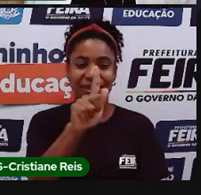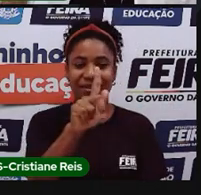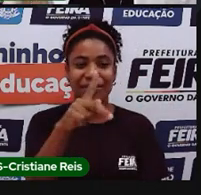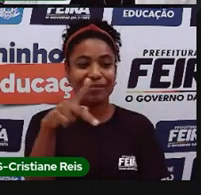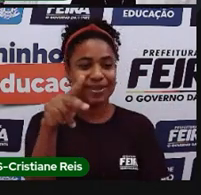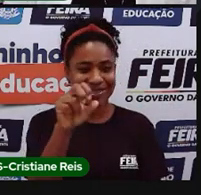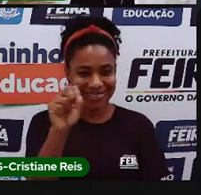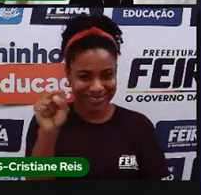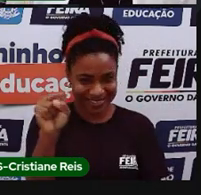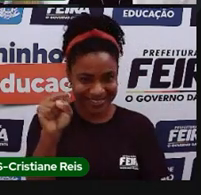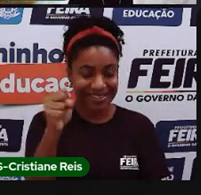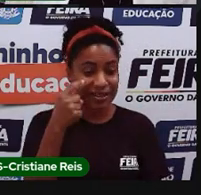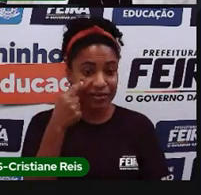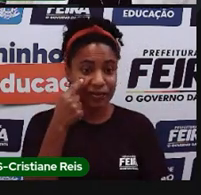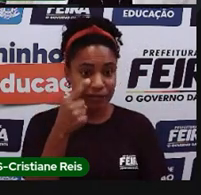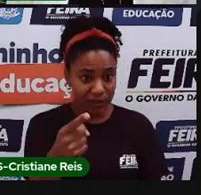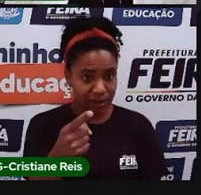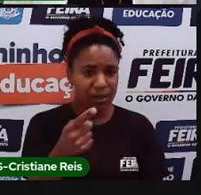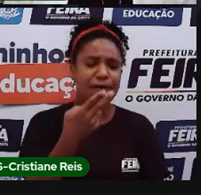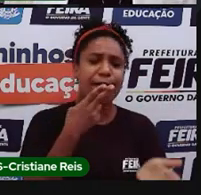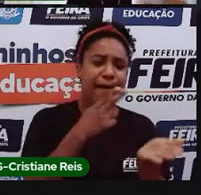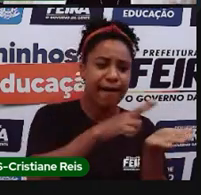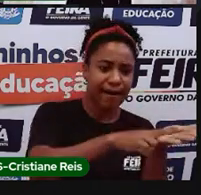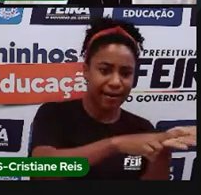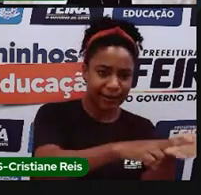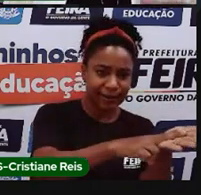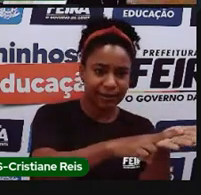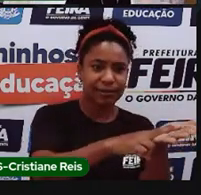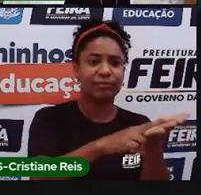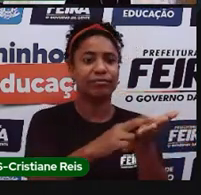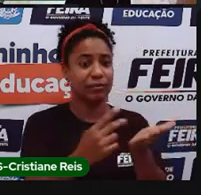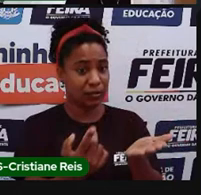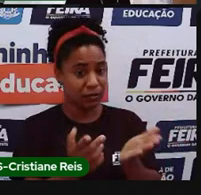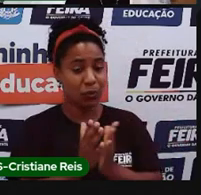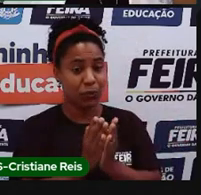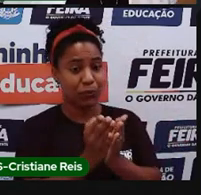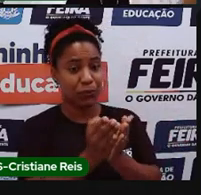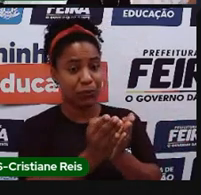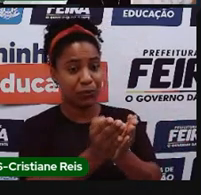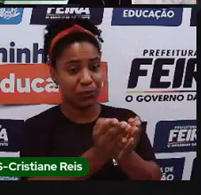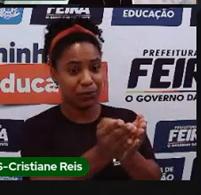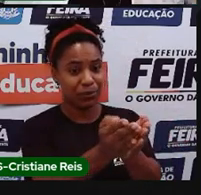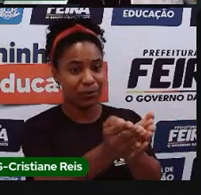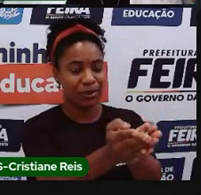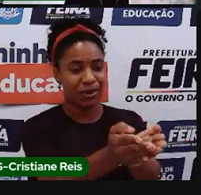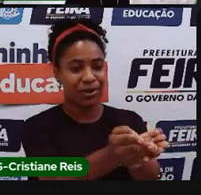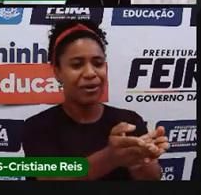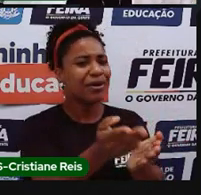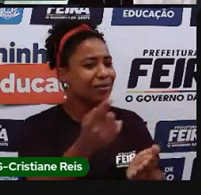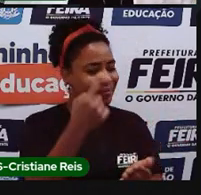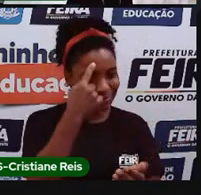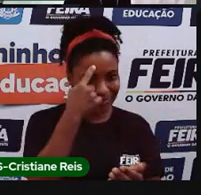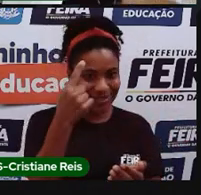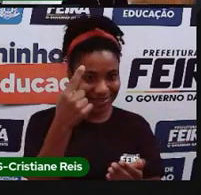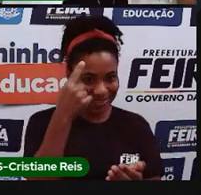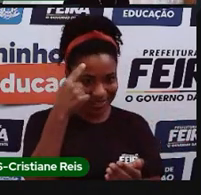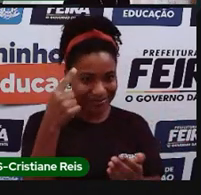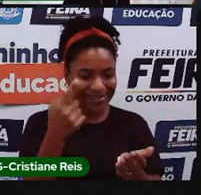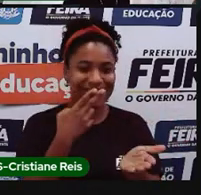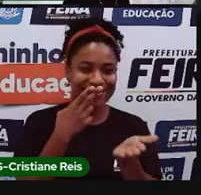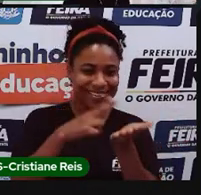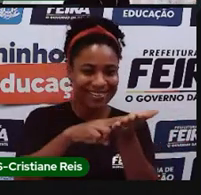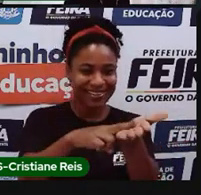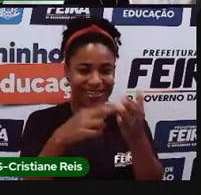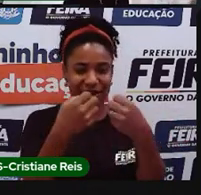conceito, ele diferencia mapas e cartas. As cartas, elas são náuticas. Normalmente a gente chama de cartas aqueles mapas náuticos, né,